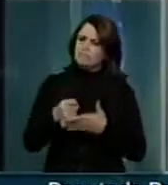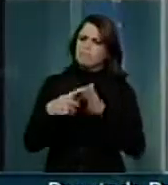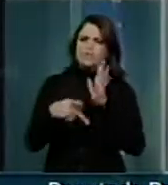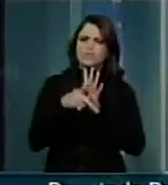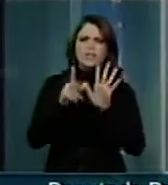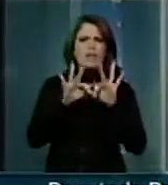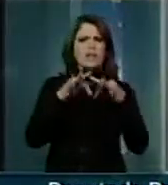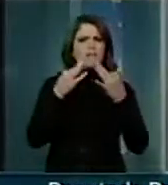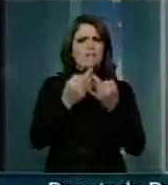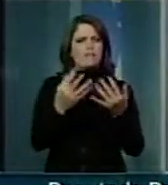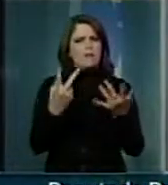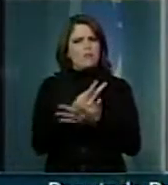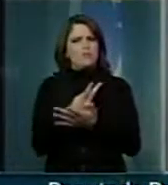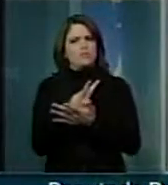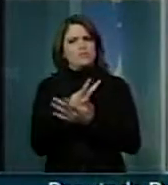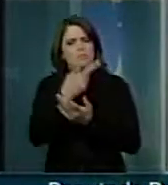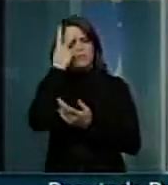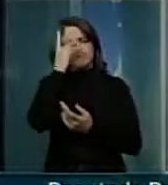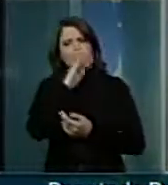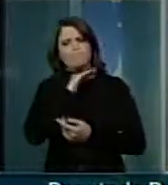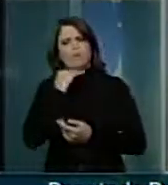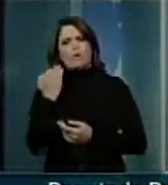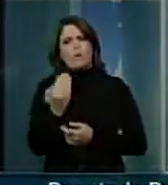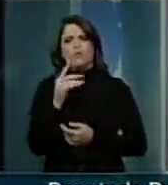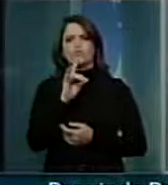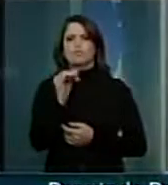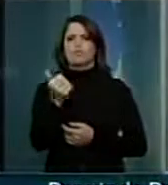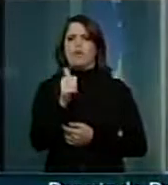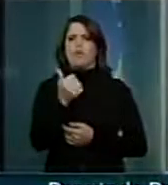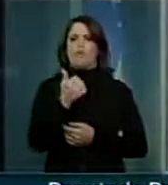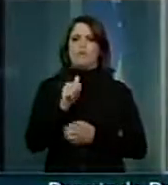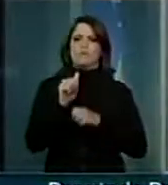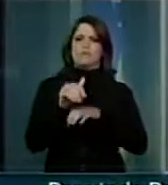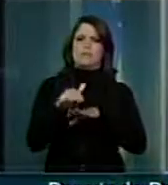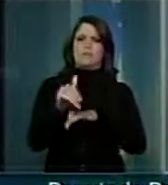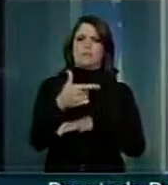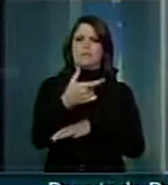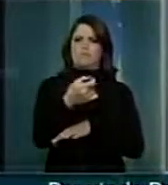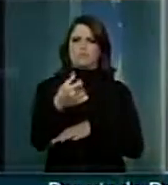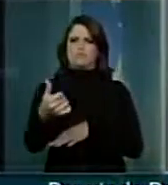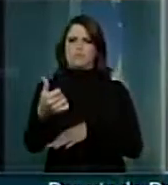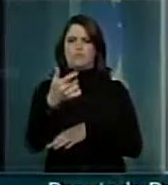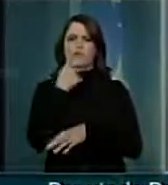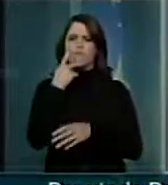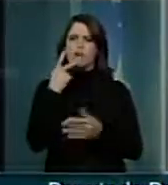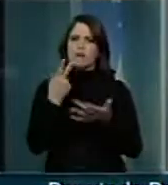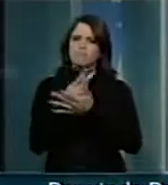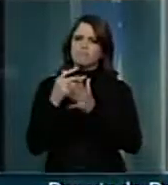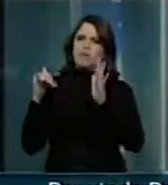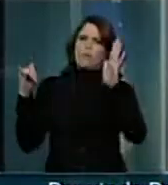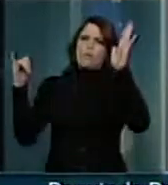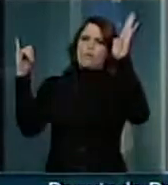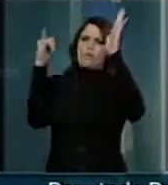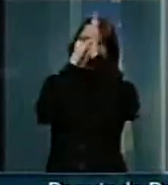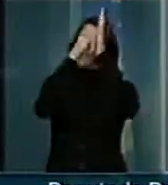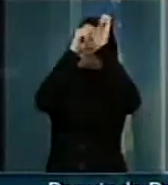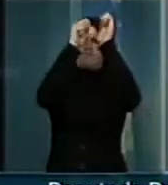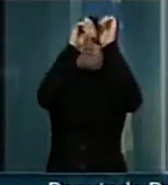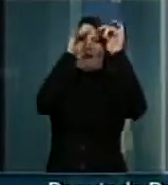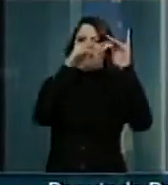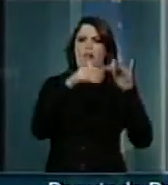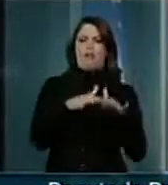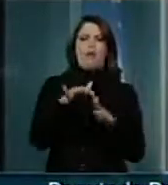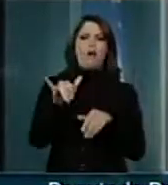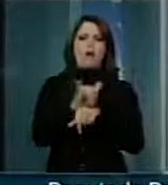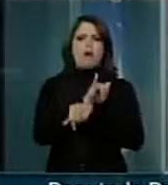com os familiares das vítimas de 11 de setembro de 2001, do atentado ao World Trade Center em